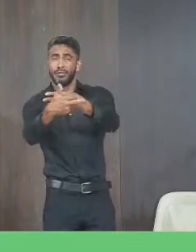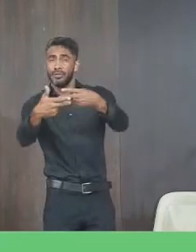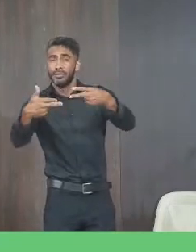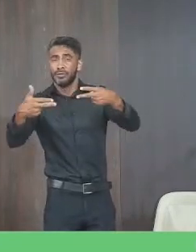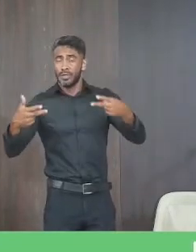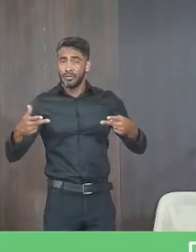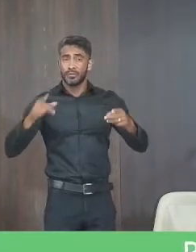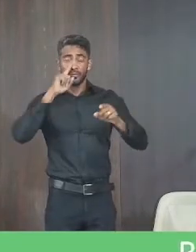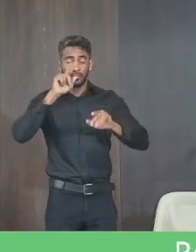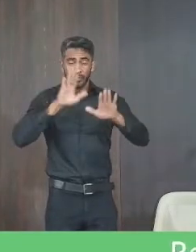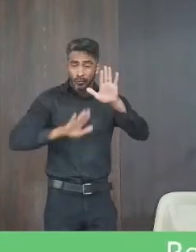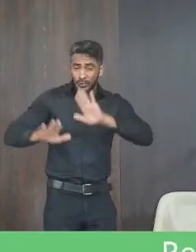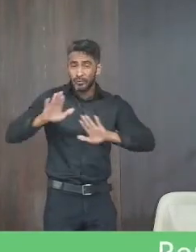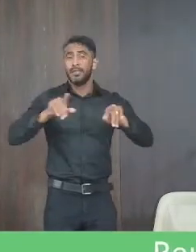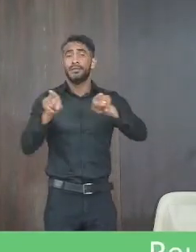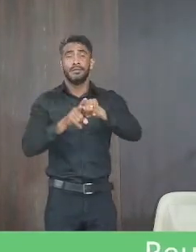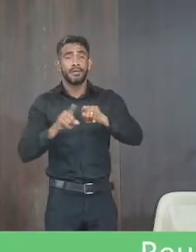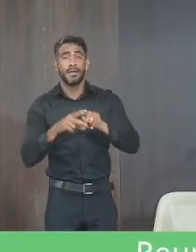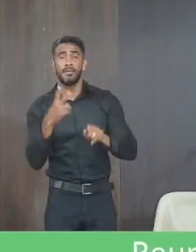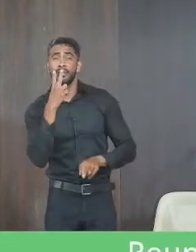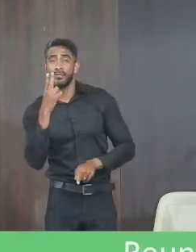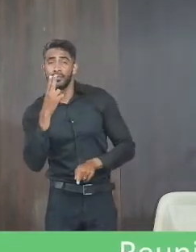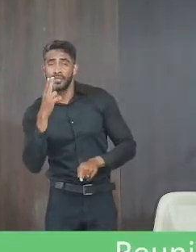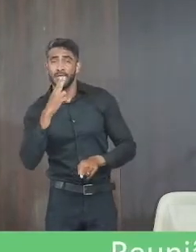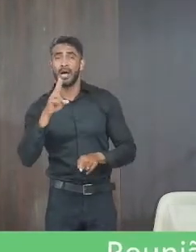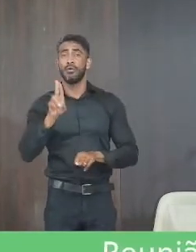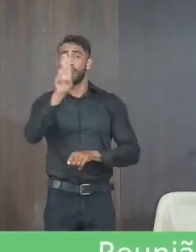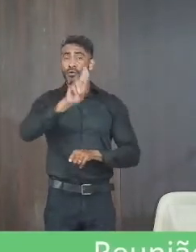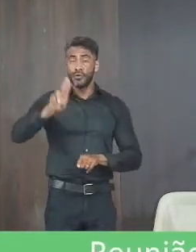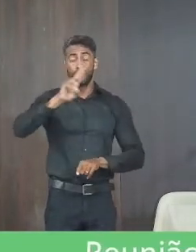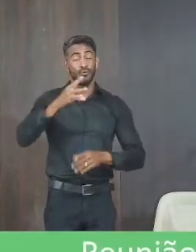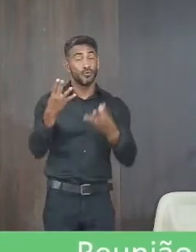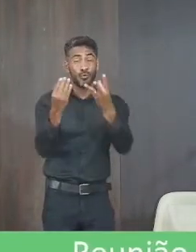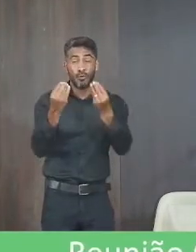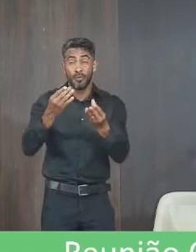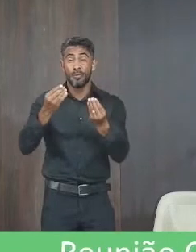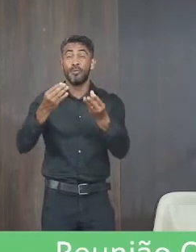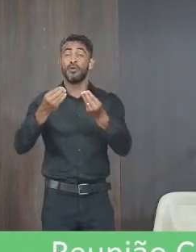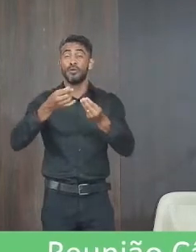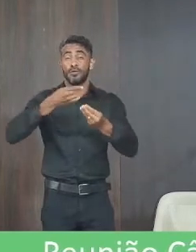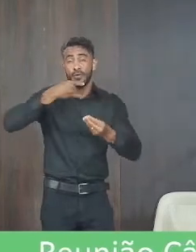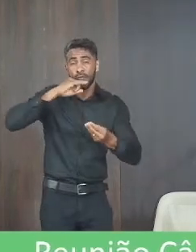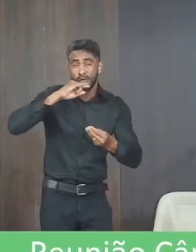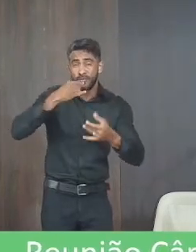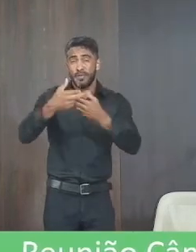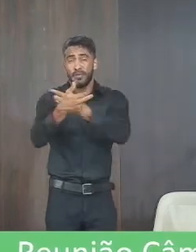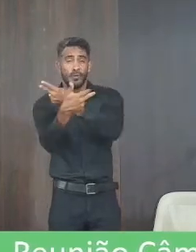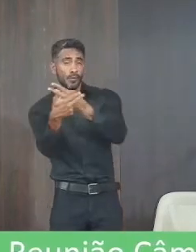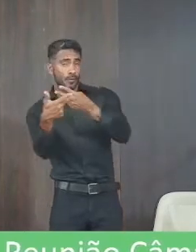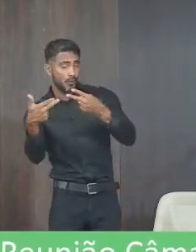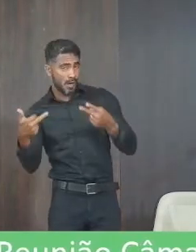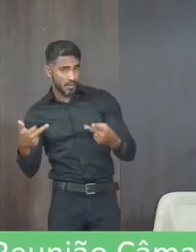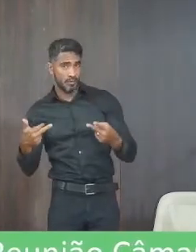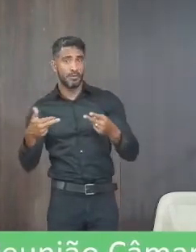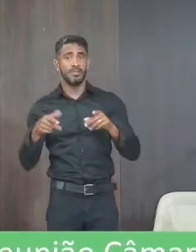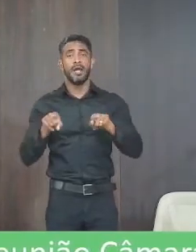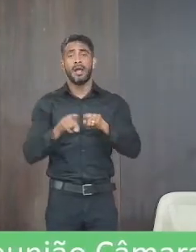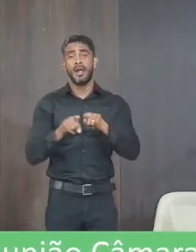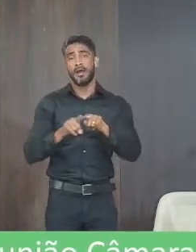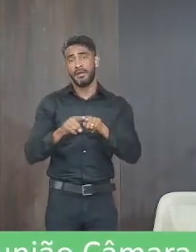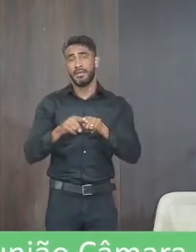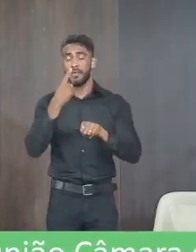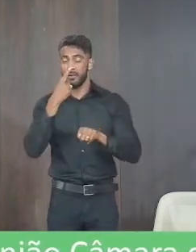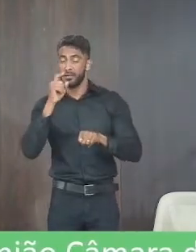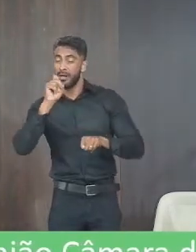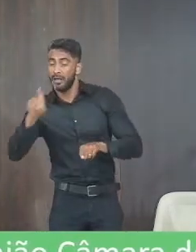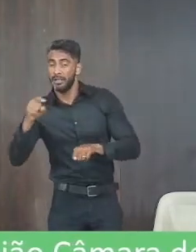sobre os perigos do cigarro do consumo excessivo de bebidas alcoólicas e da poluição ambiental essa campanha vai ser